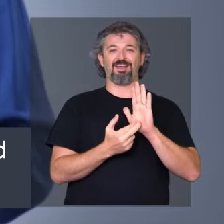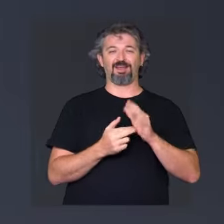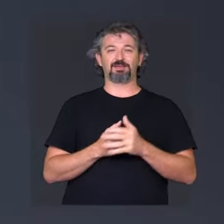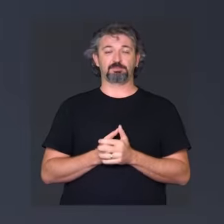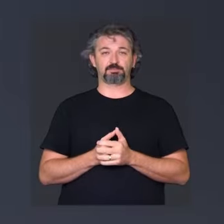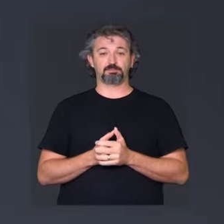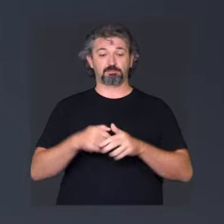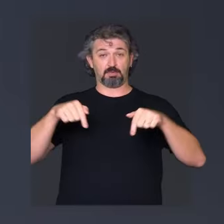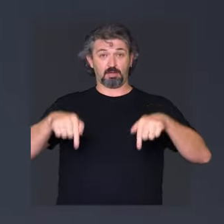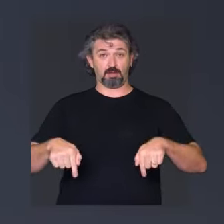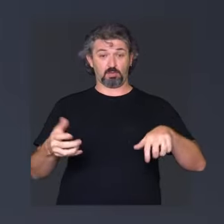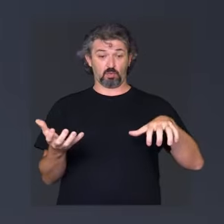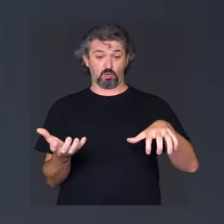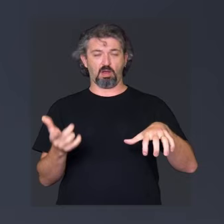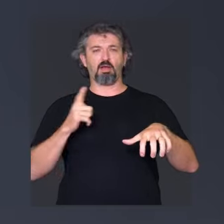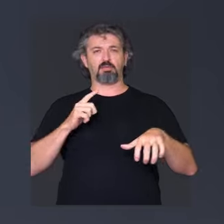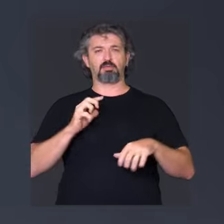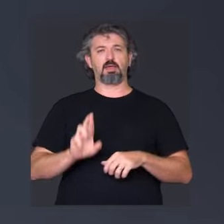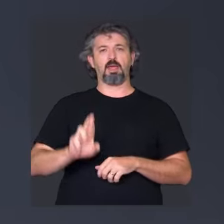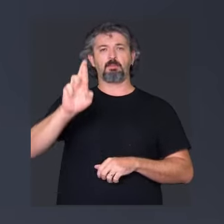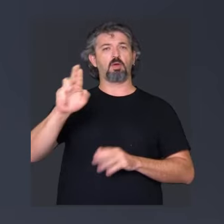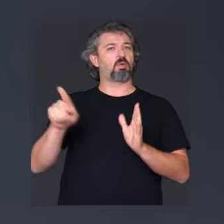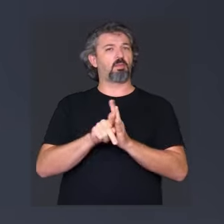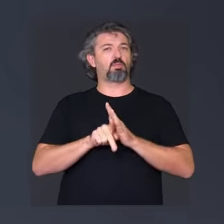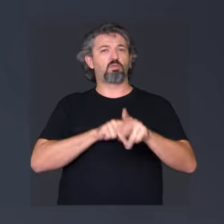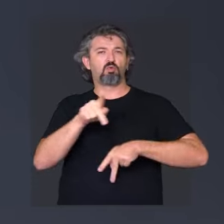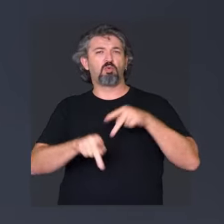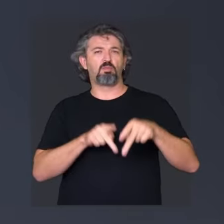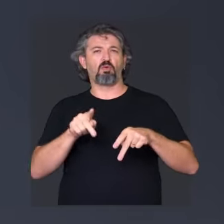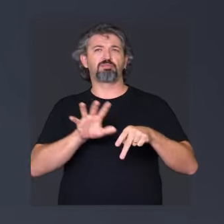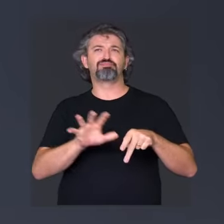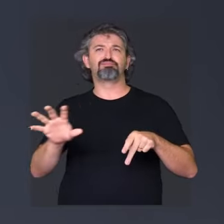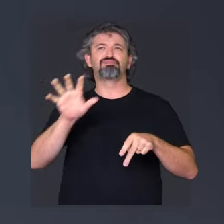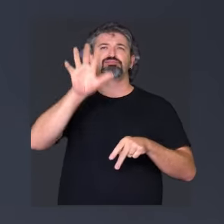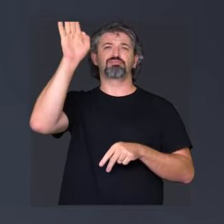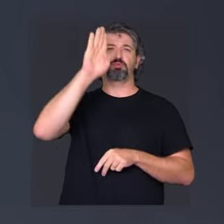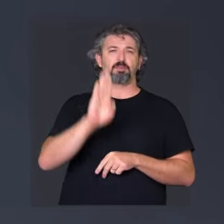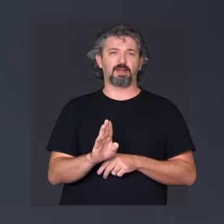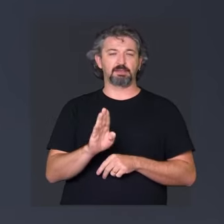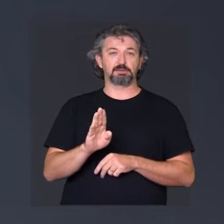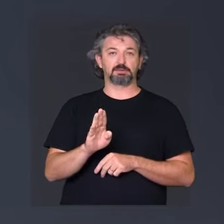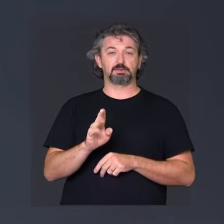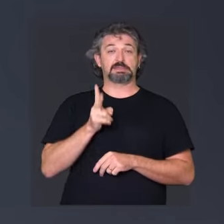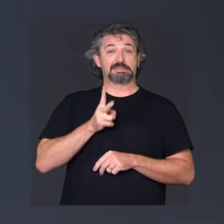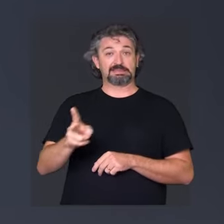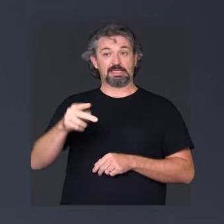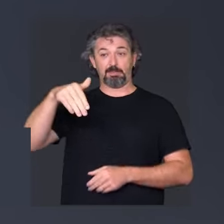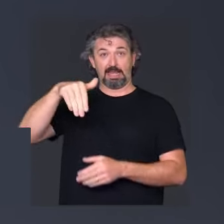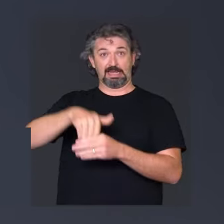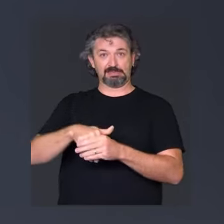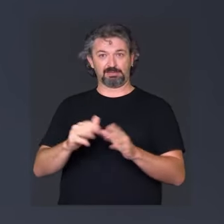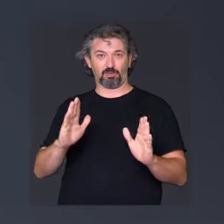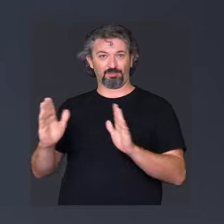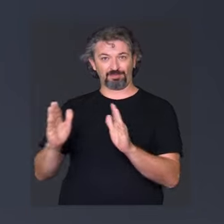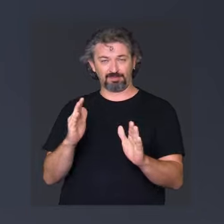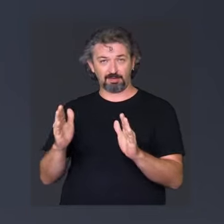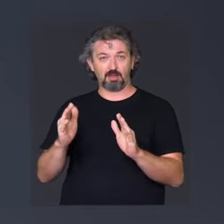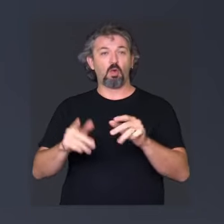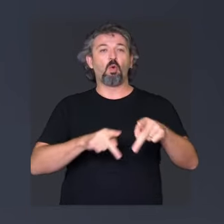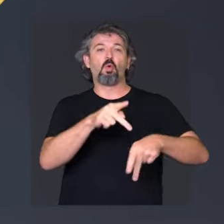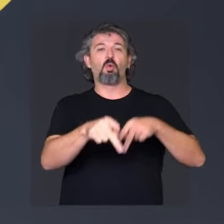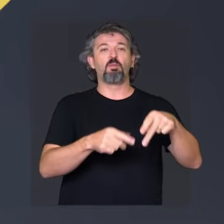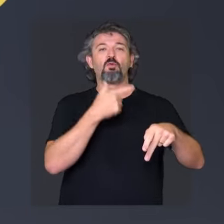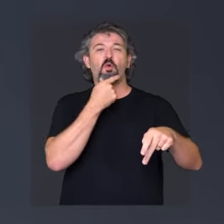duas casas. No parlamento brasileiro trabalham representantes do povo de todas as regiões do país. A cada eleição